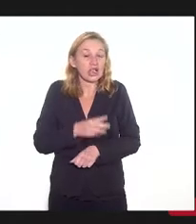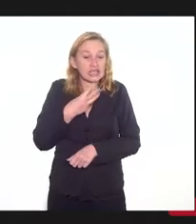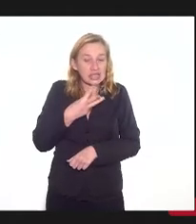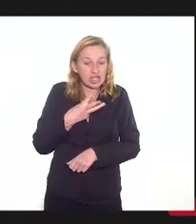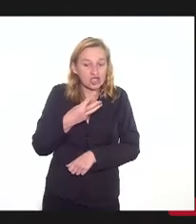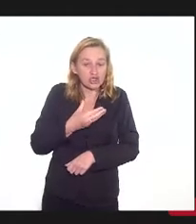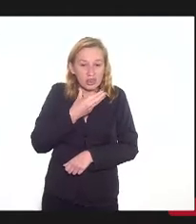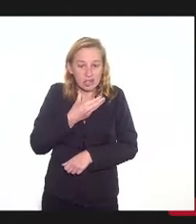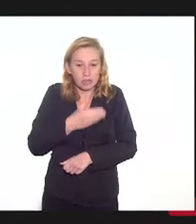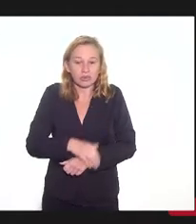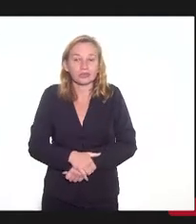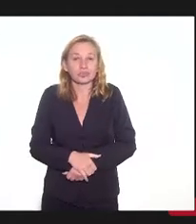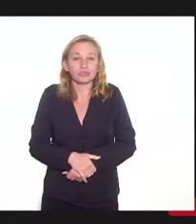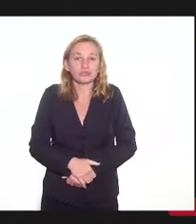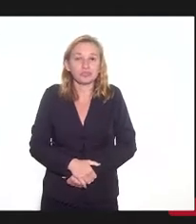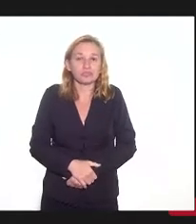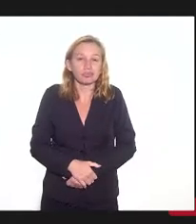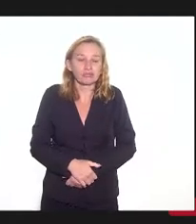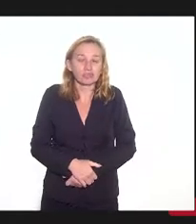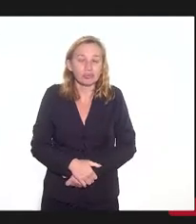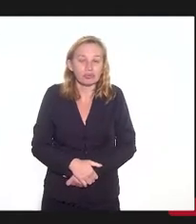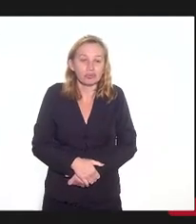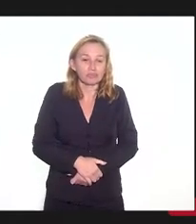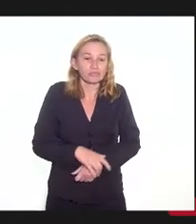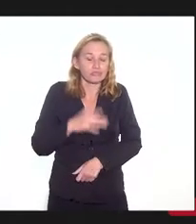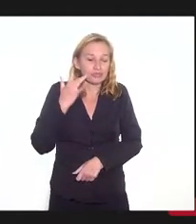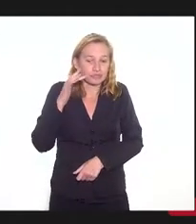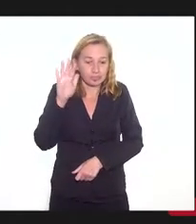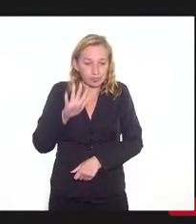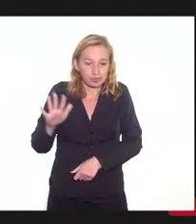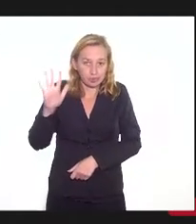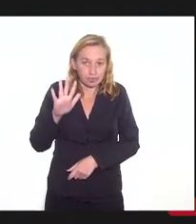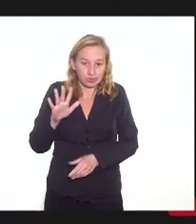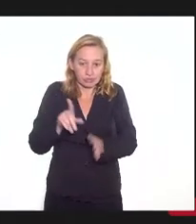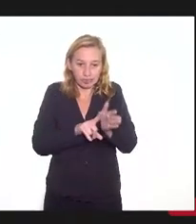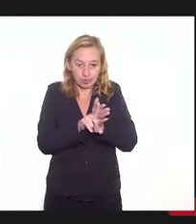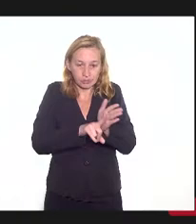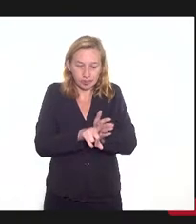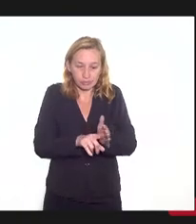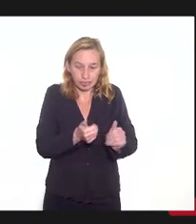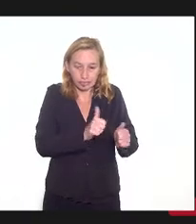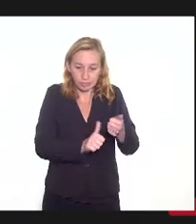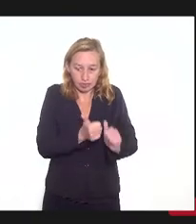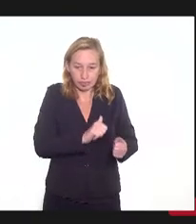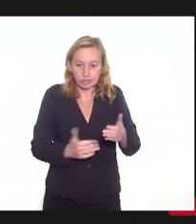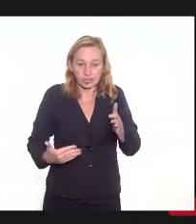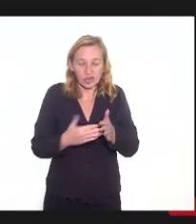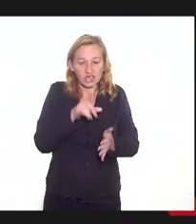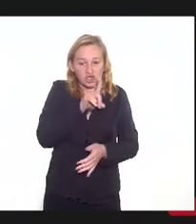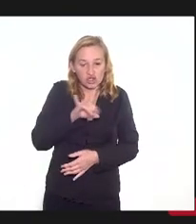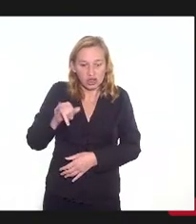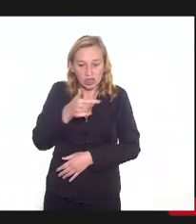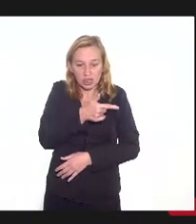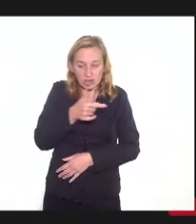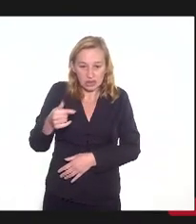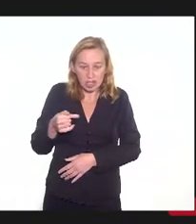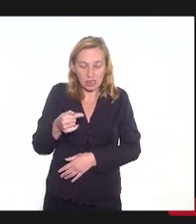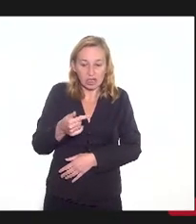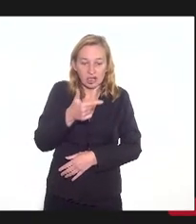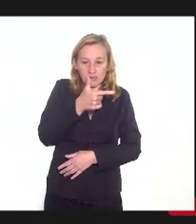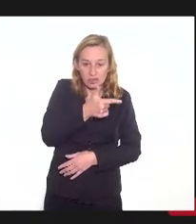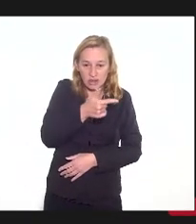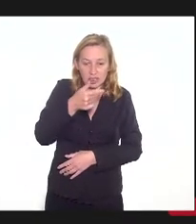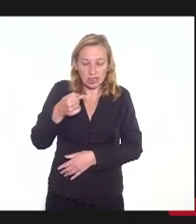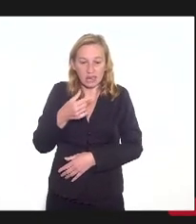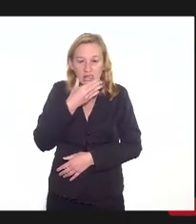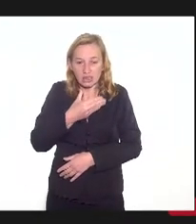de dezembro, o Tesouro Nacional avalia até o dia 17, no dia 27 de dezembro, o